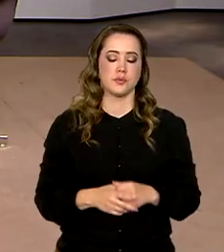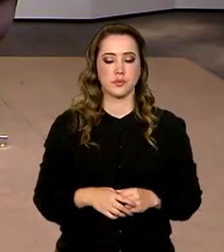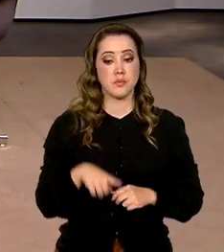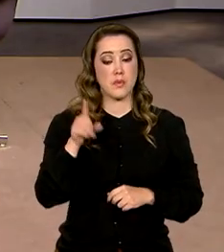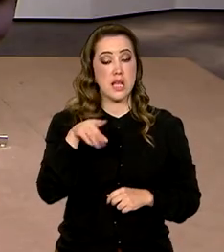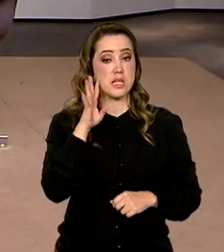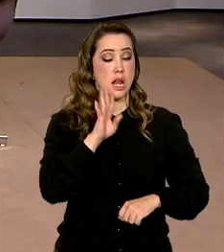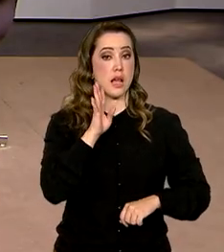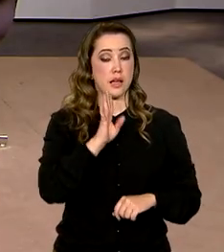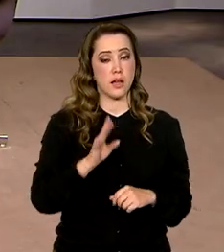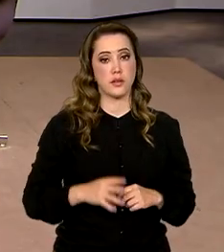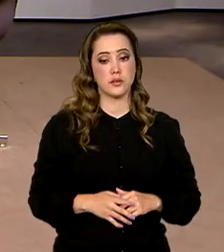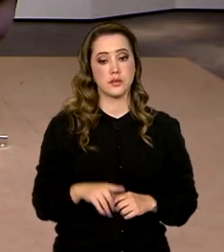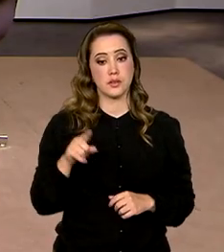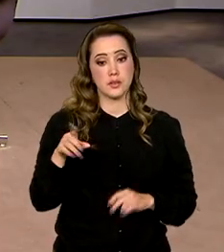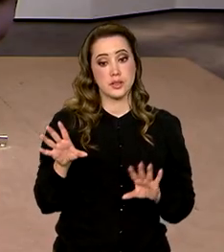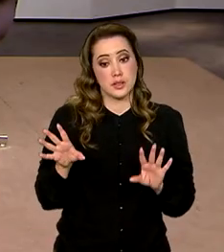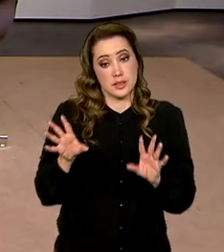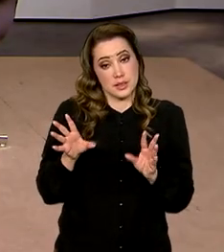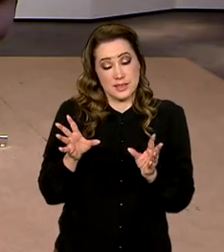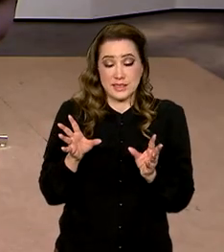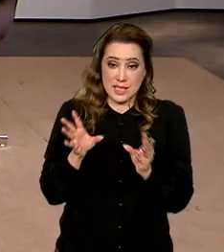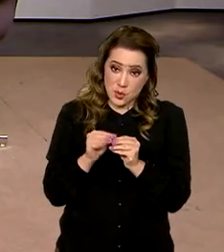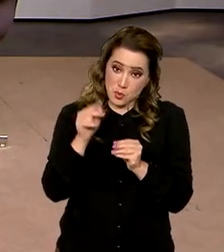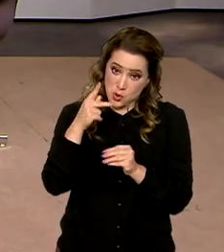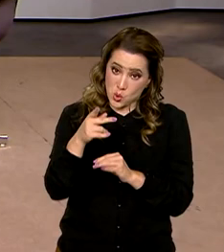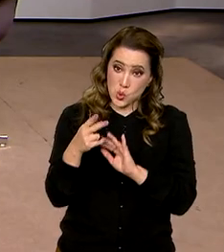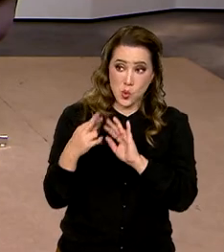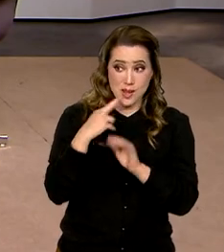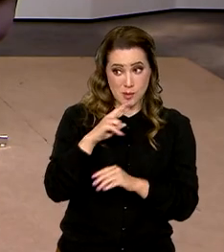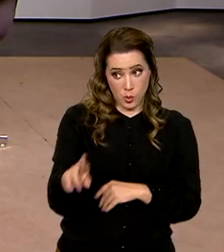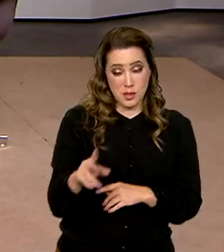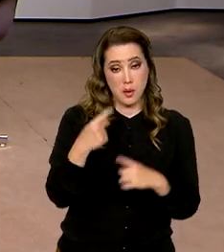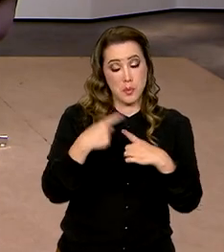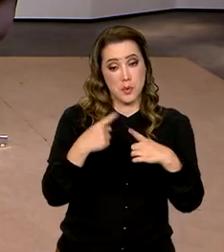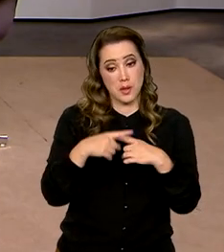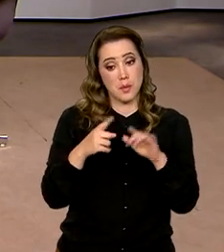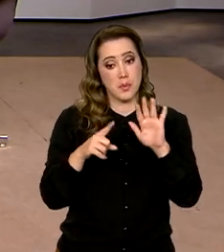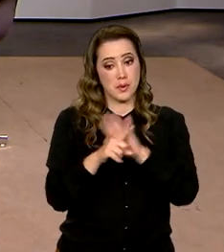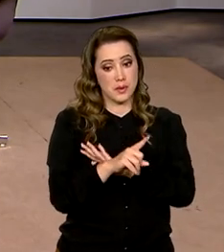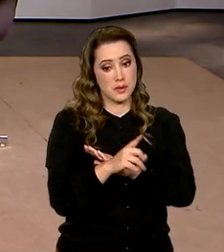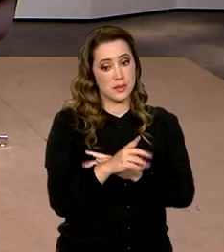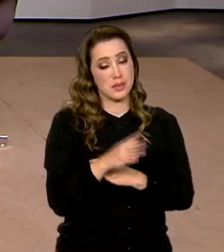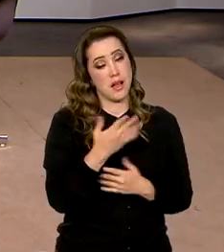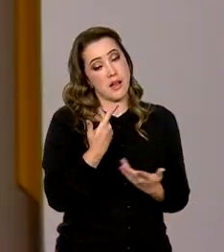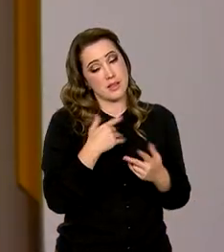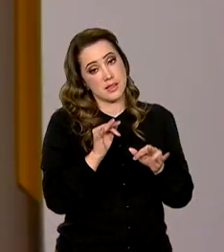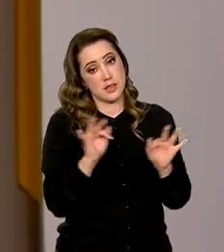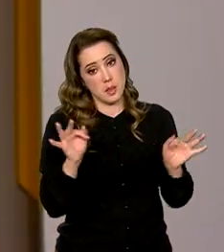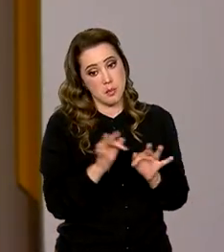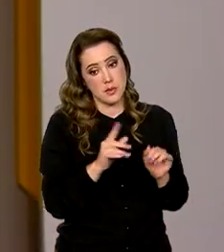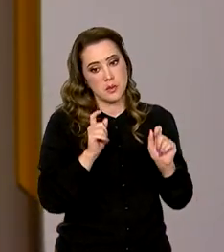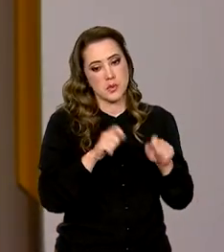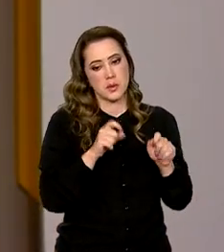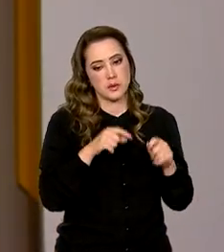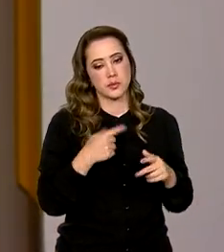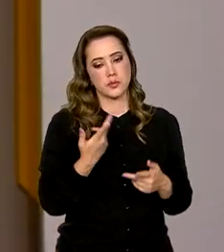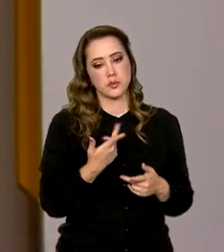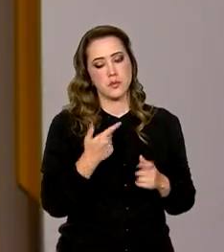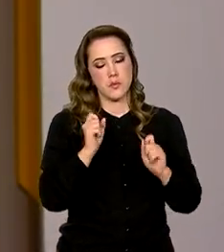foi interessante, se fechar a sua resposta dessa maneira, porque eu ia colocar uma questão provavelmente ingênua, né? Eu ia te perguntar se